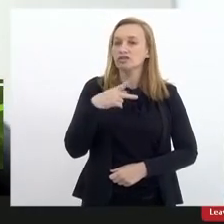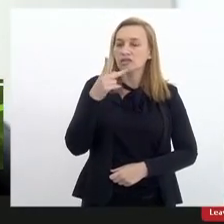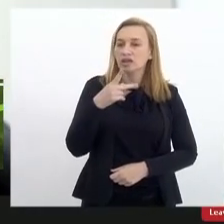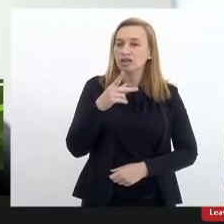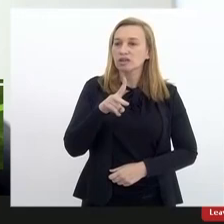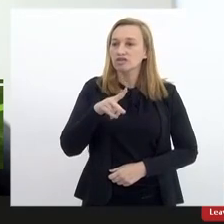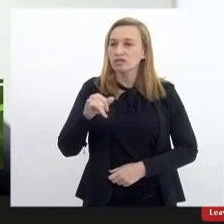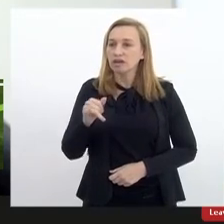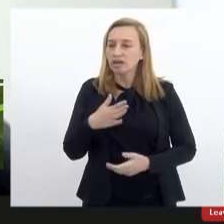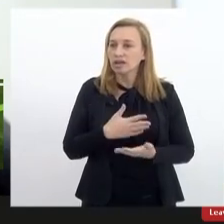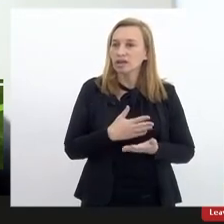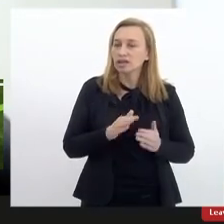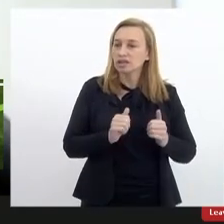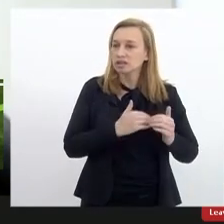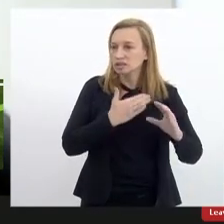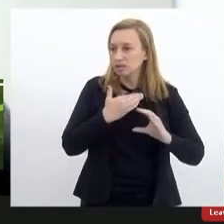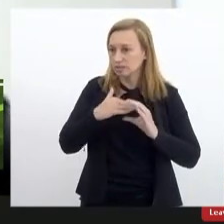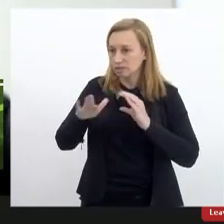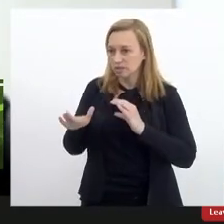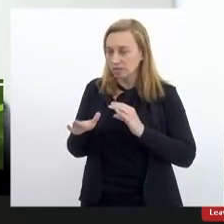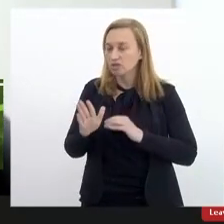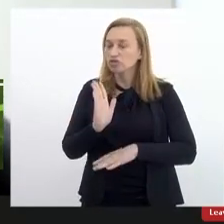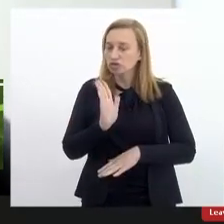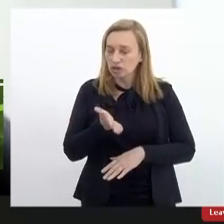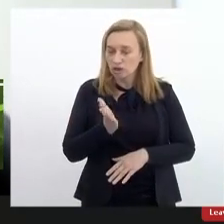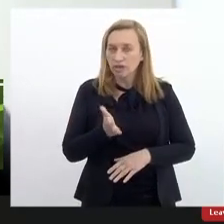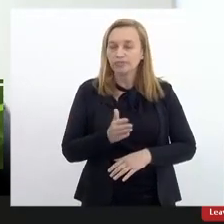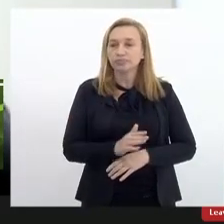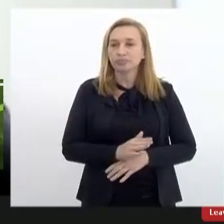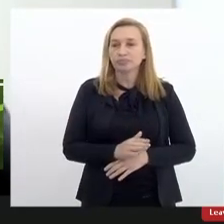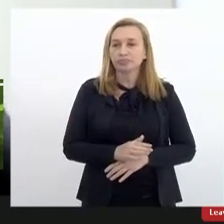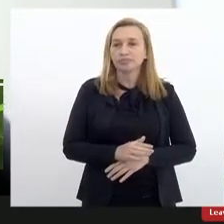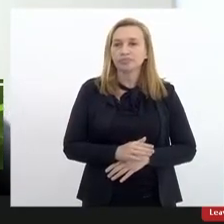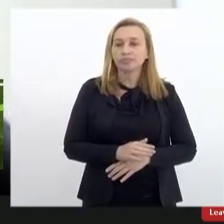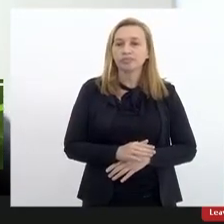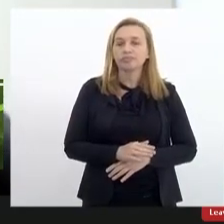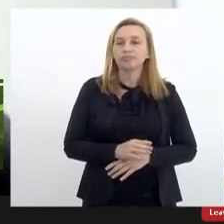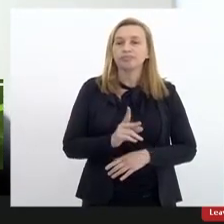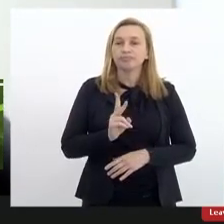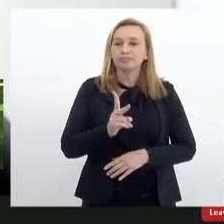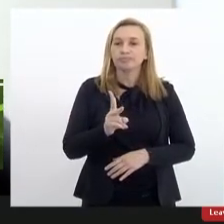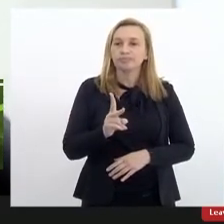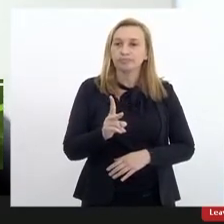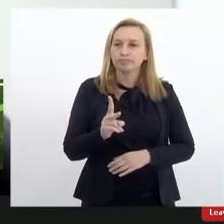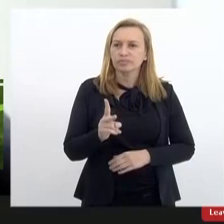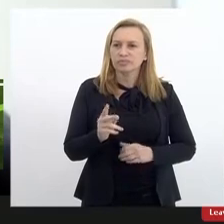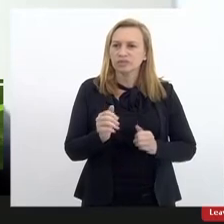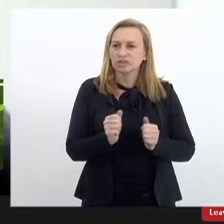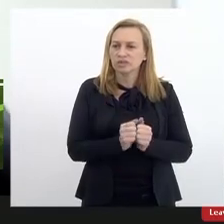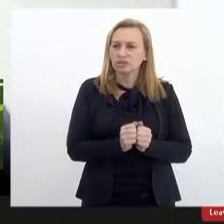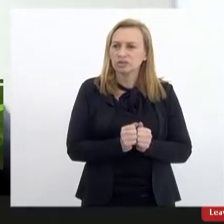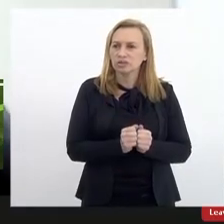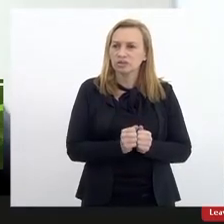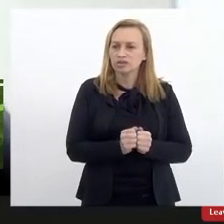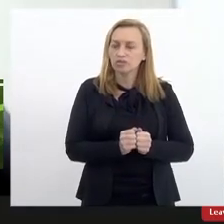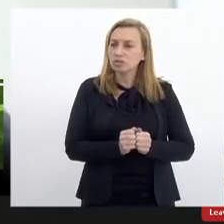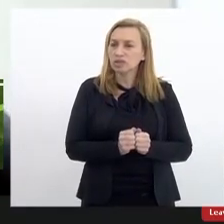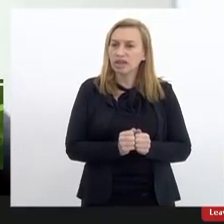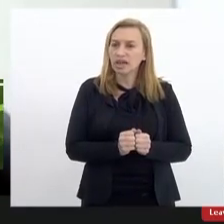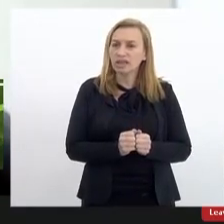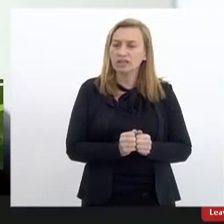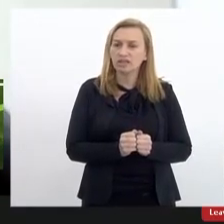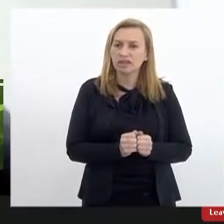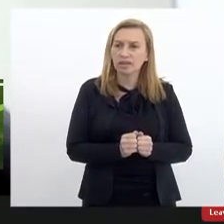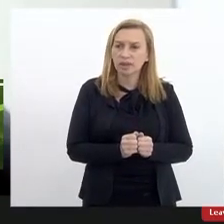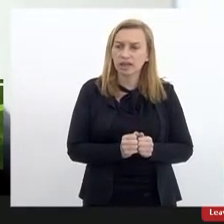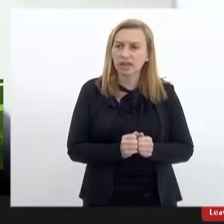vai dar esses encaminhamentos né vai fazer esses encaminhamentos contando sempre com a contribuição da secretaria com a